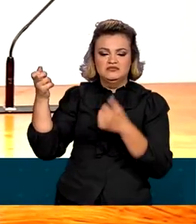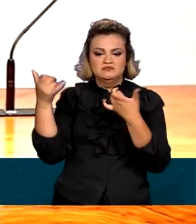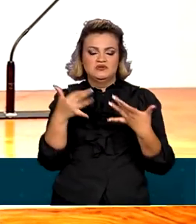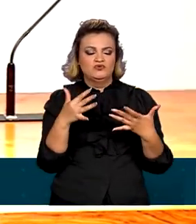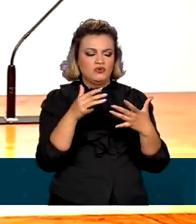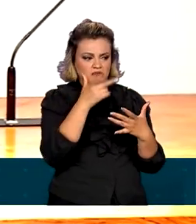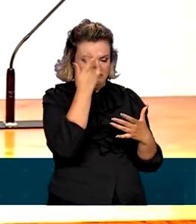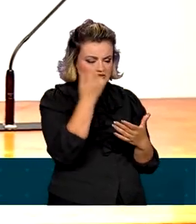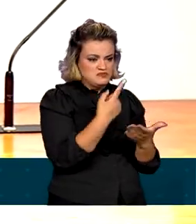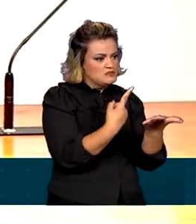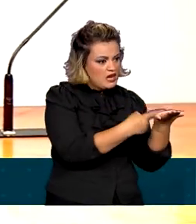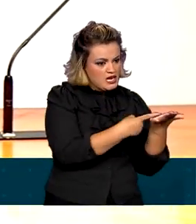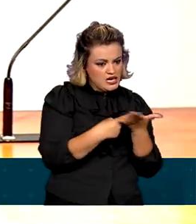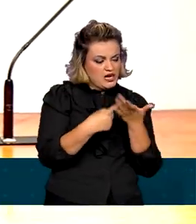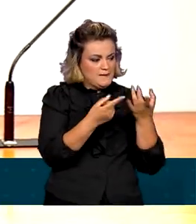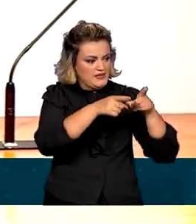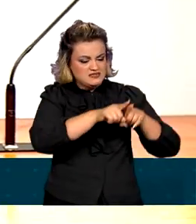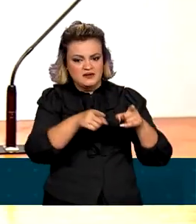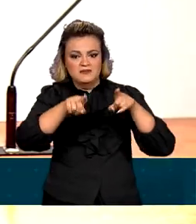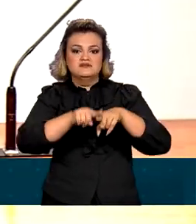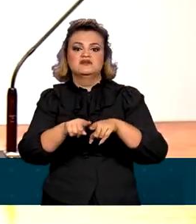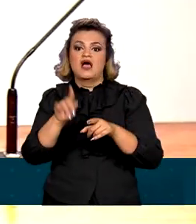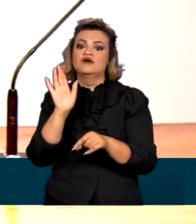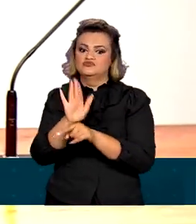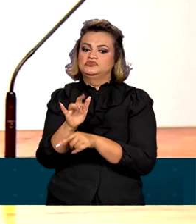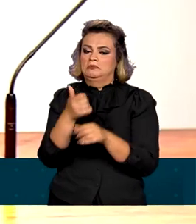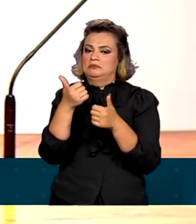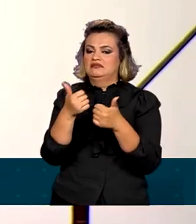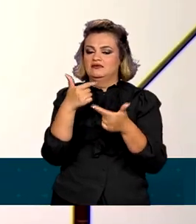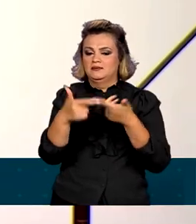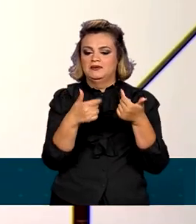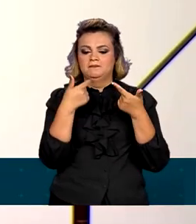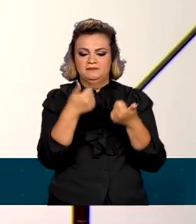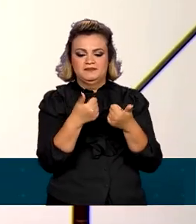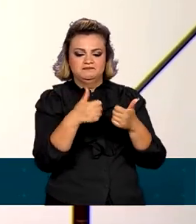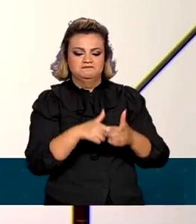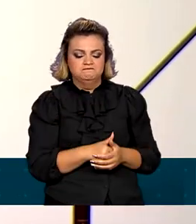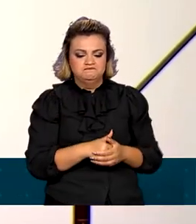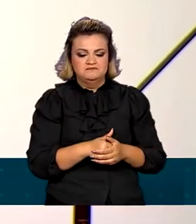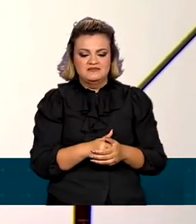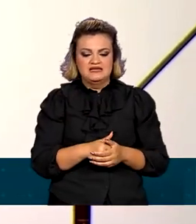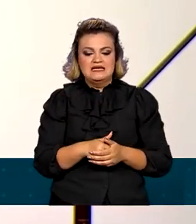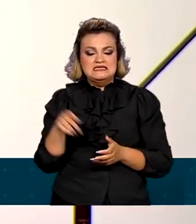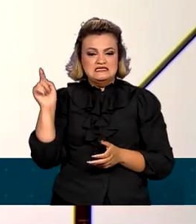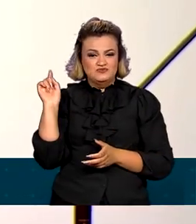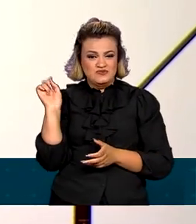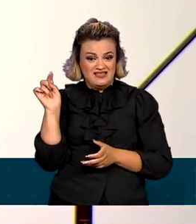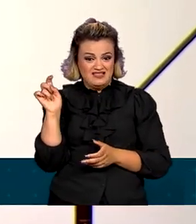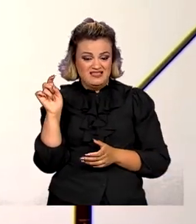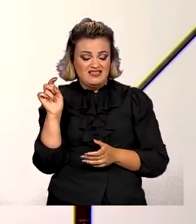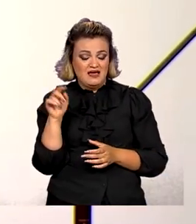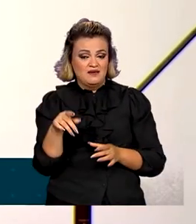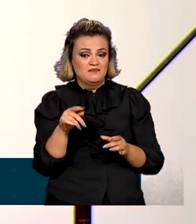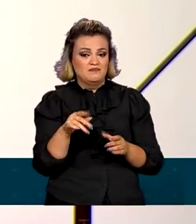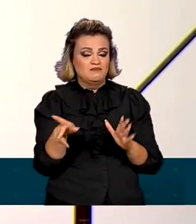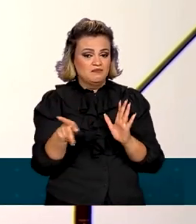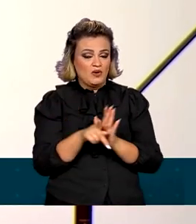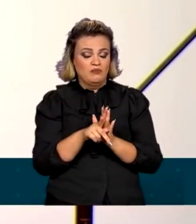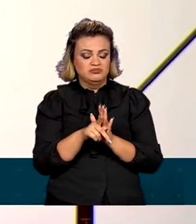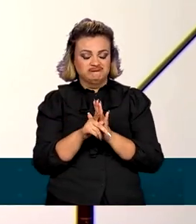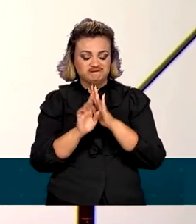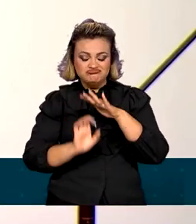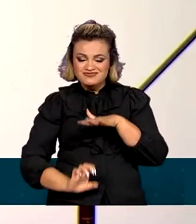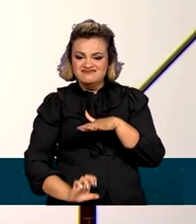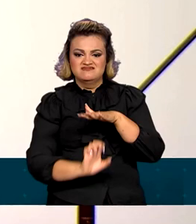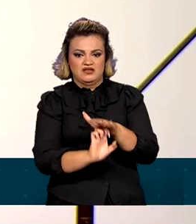atores foi essencial para o sucesso da operação. É uma operação de Estado, é uma operação conjunta,